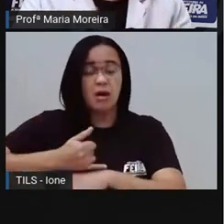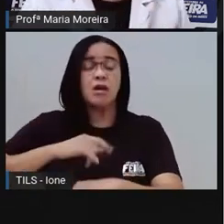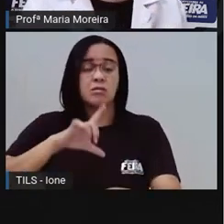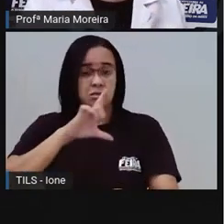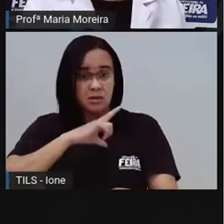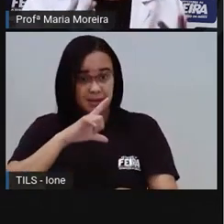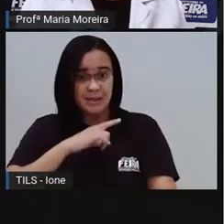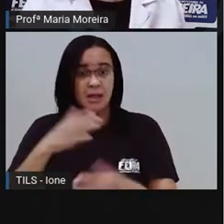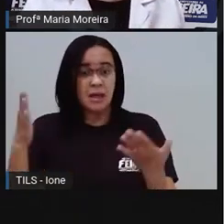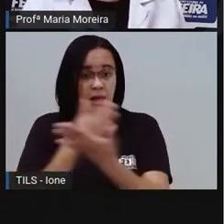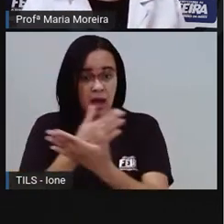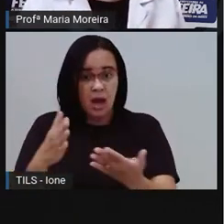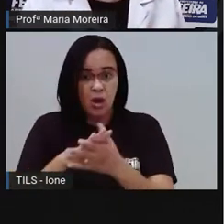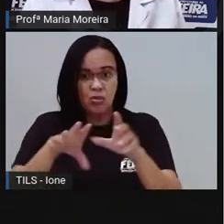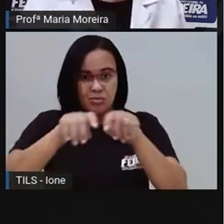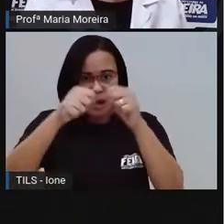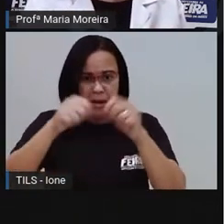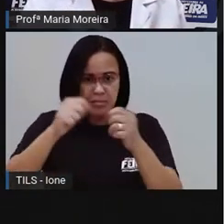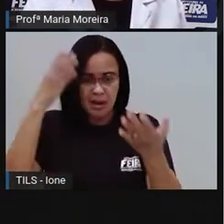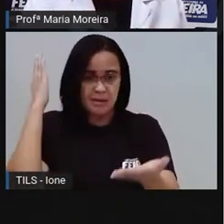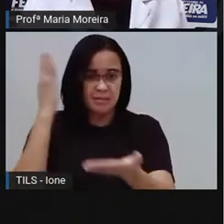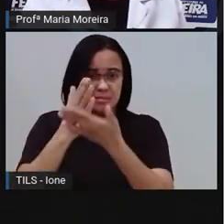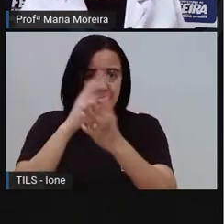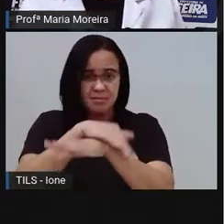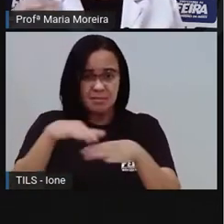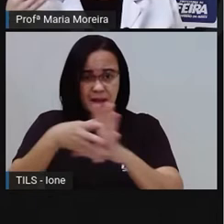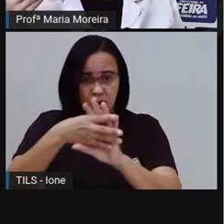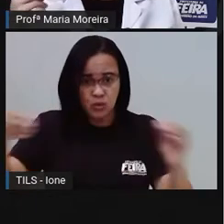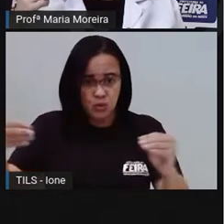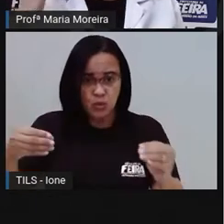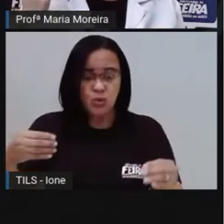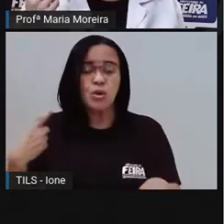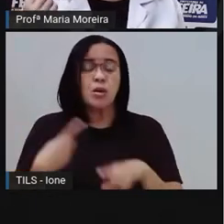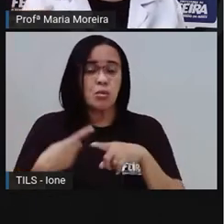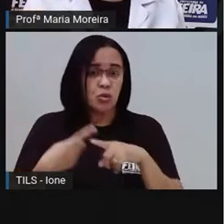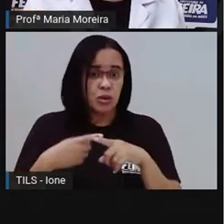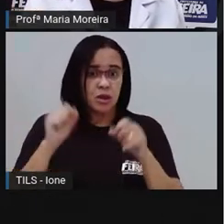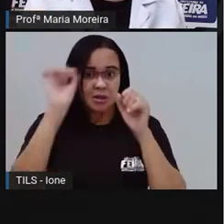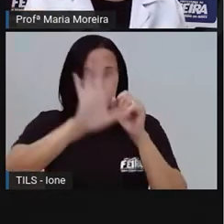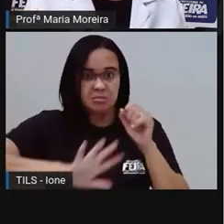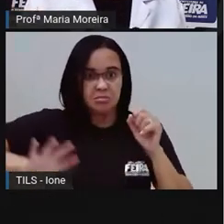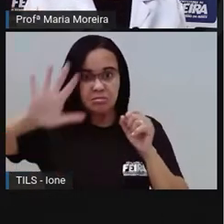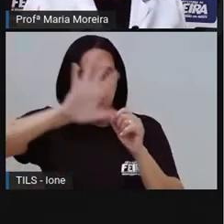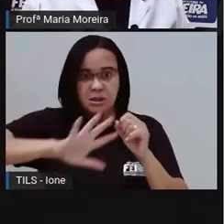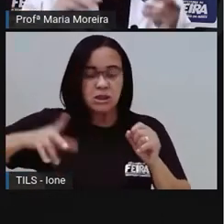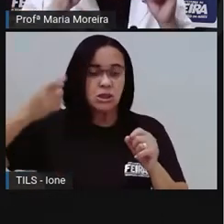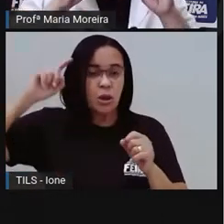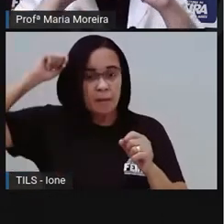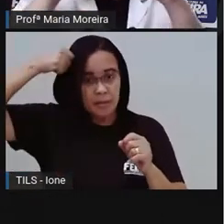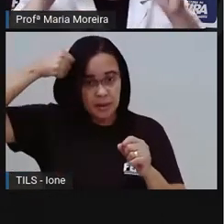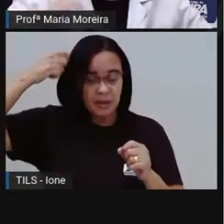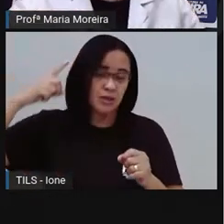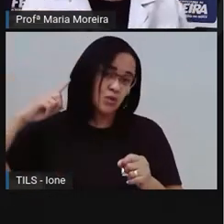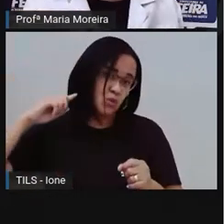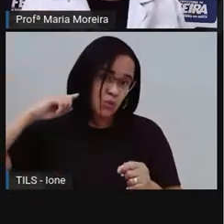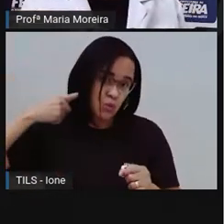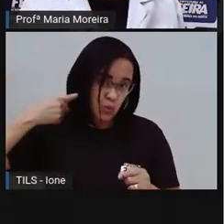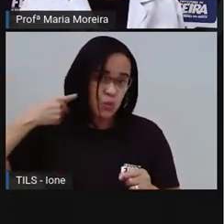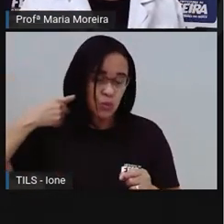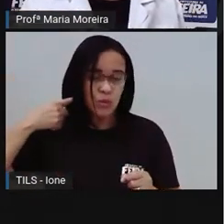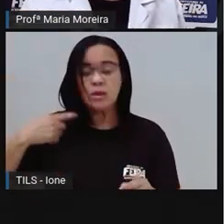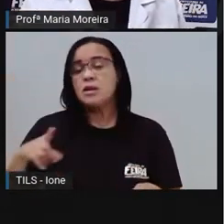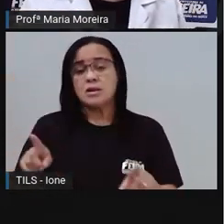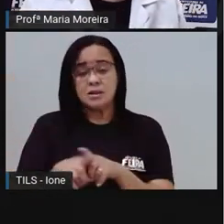são destruídos aí por conta dessa poluição. As partículas mais finas, né? Que acabam que a gente às vezes nem vê,